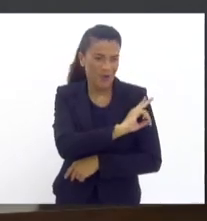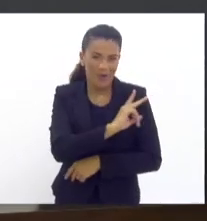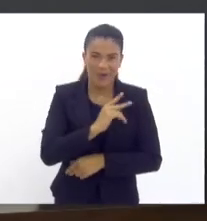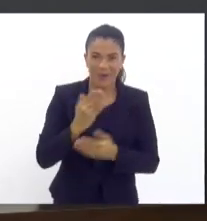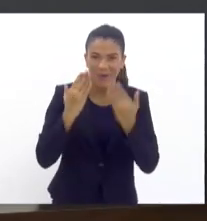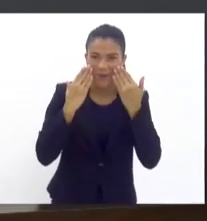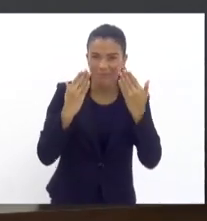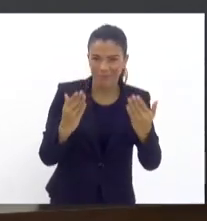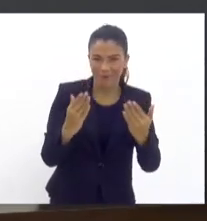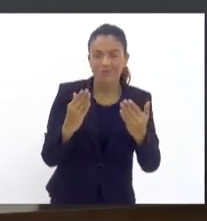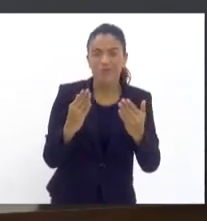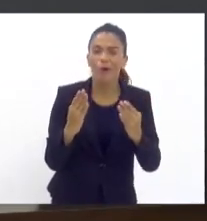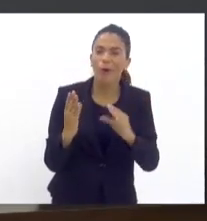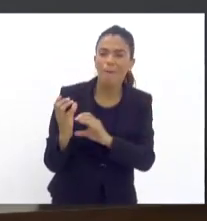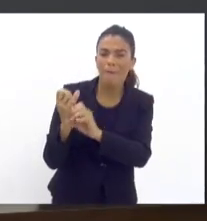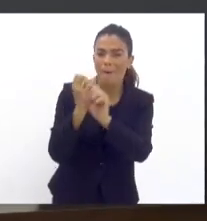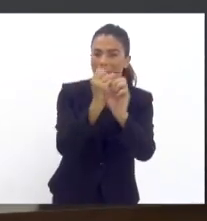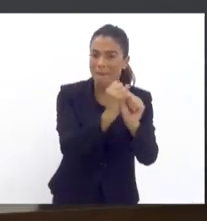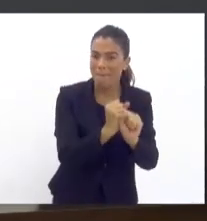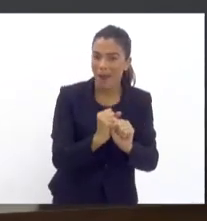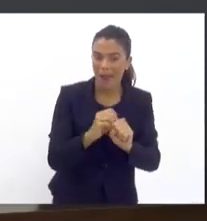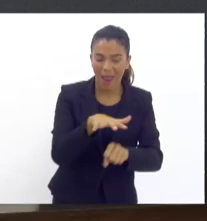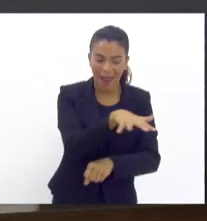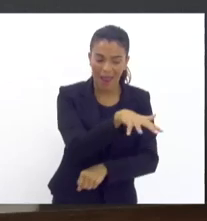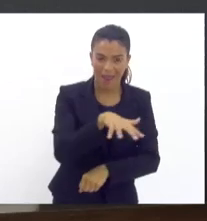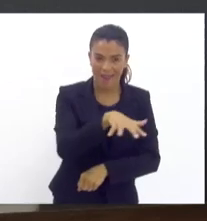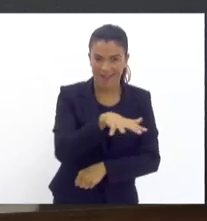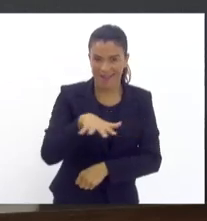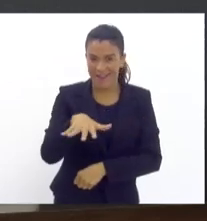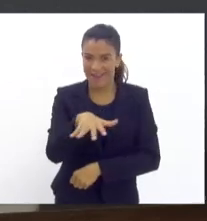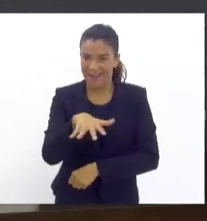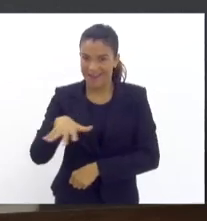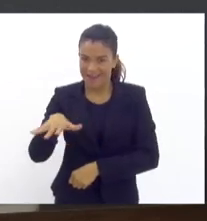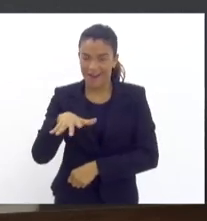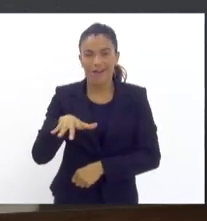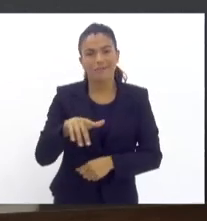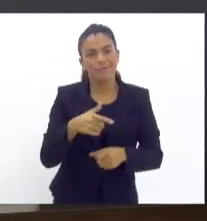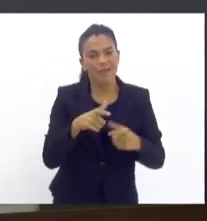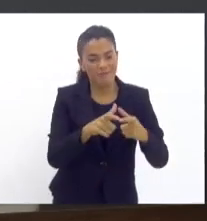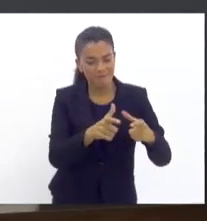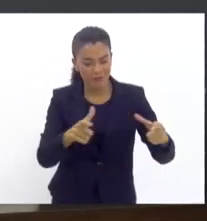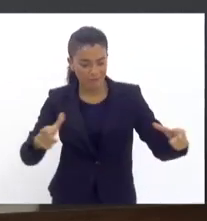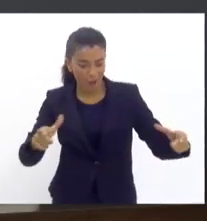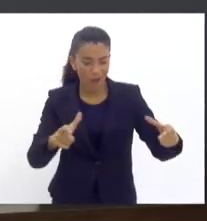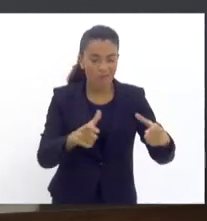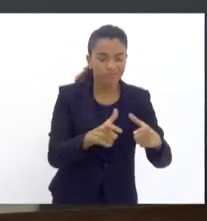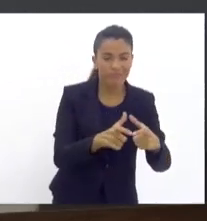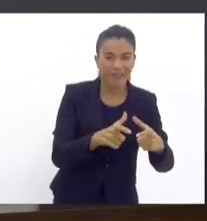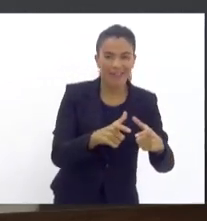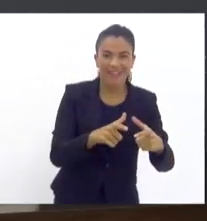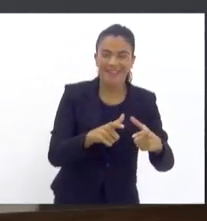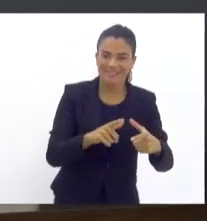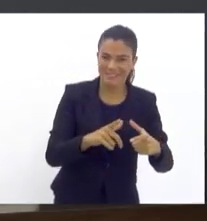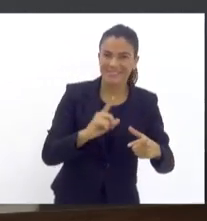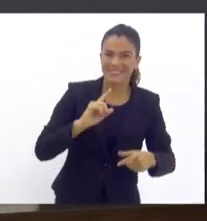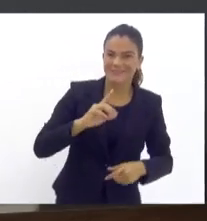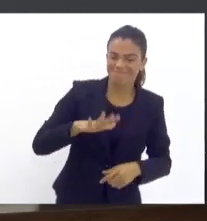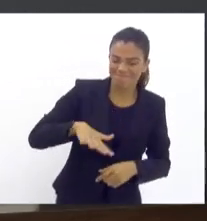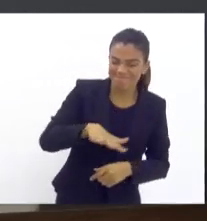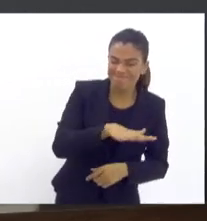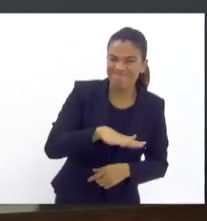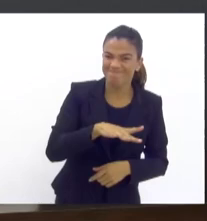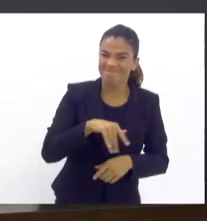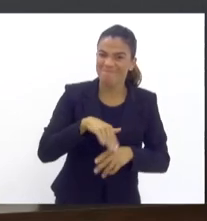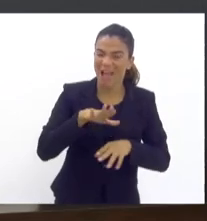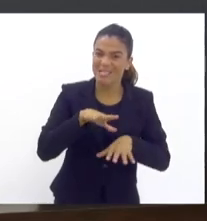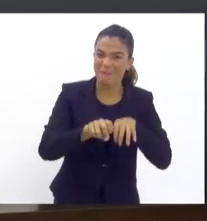dos dados de cada área integrada, com a evolução da mancha criminal e com a apresentação das deficiências, das dificuldades que